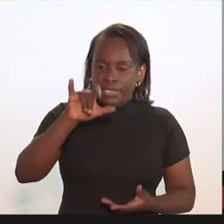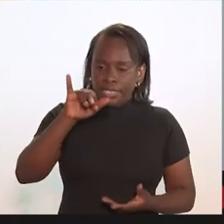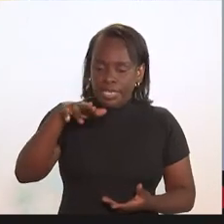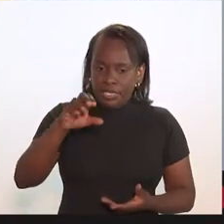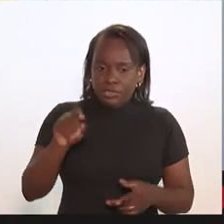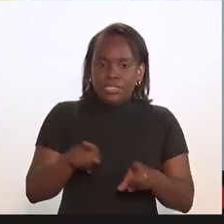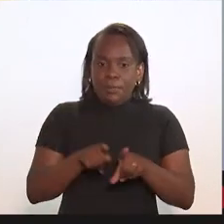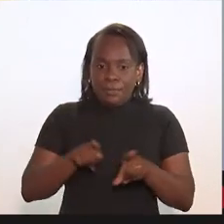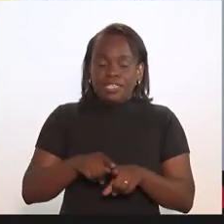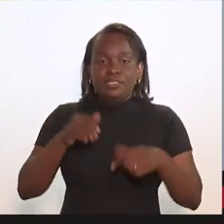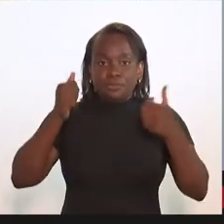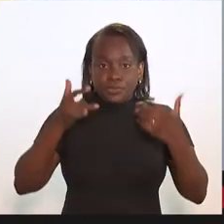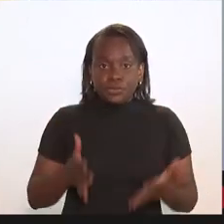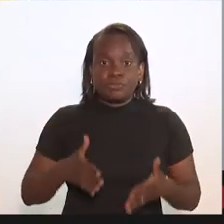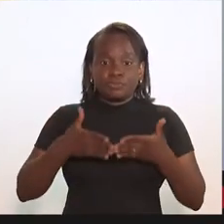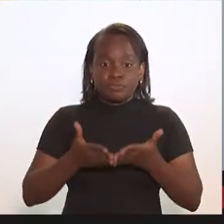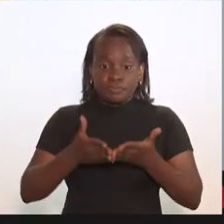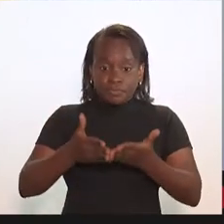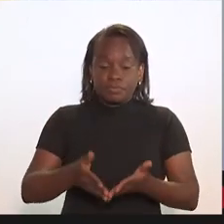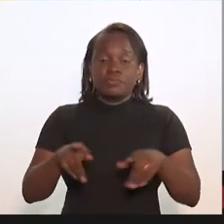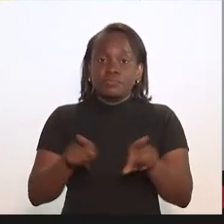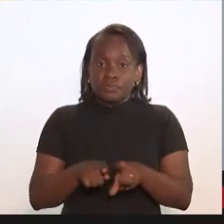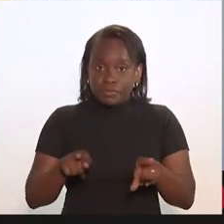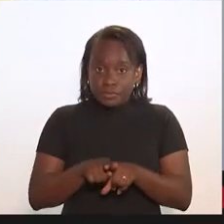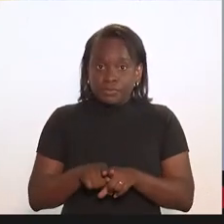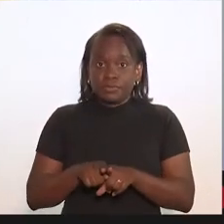assisti, falou que também as embarcações